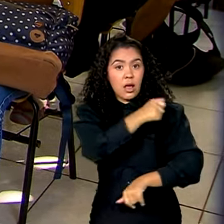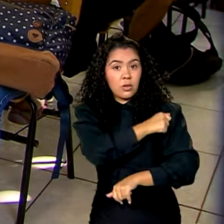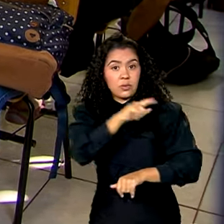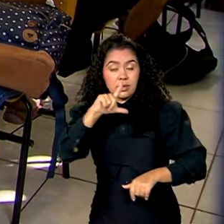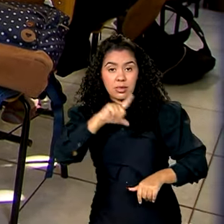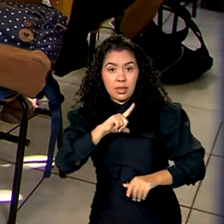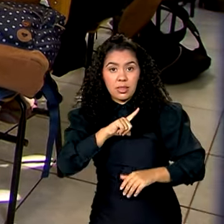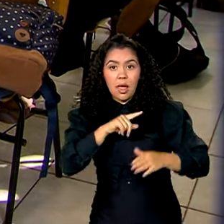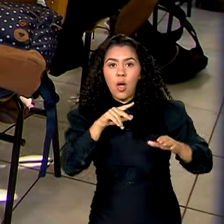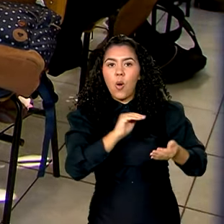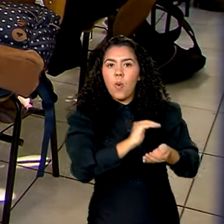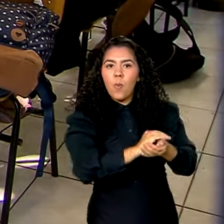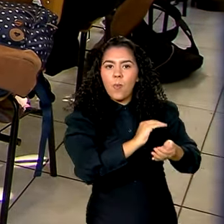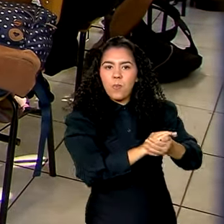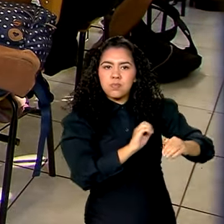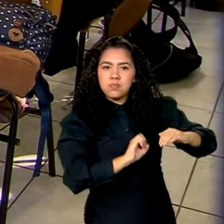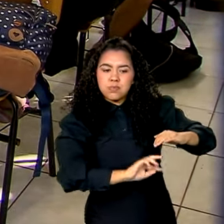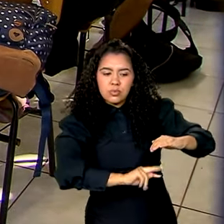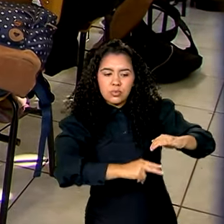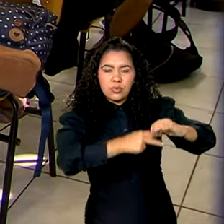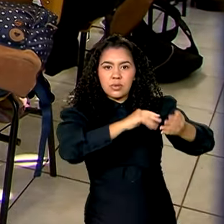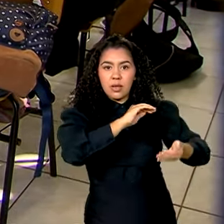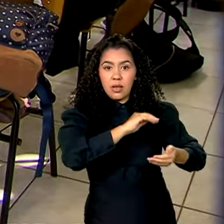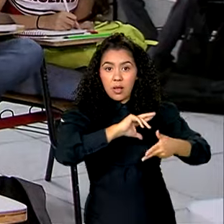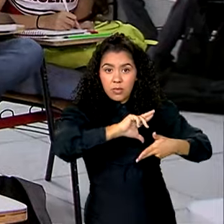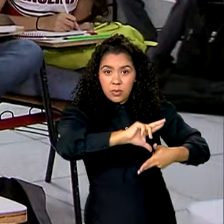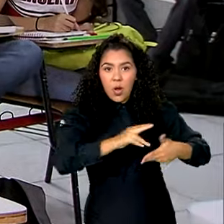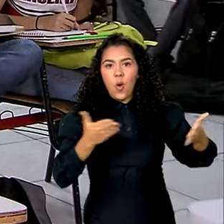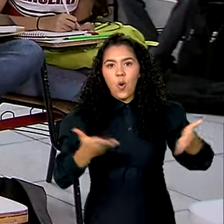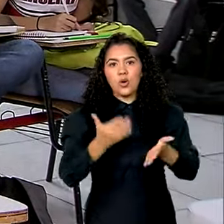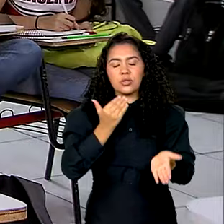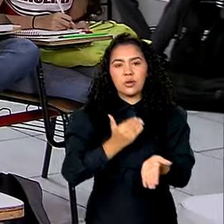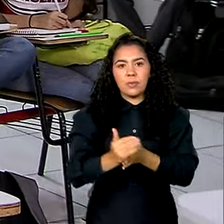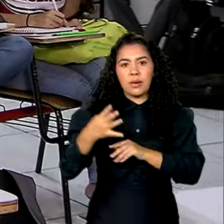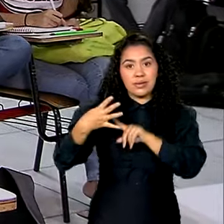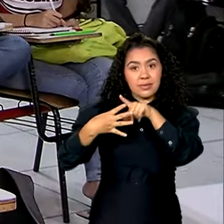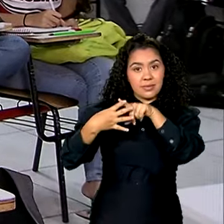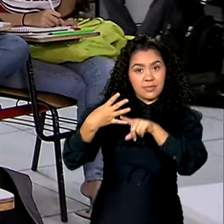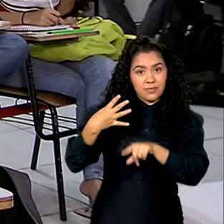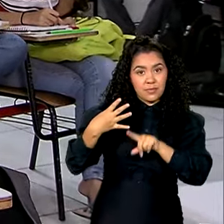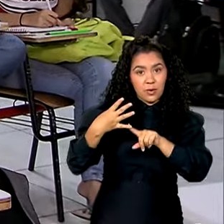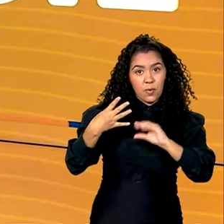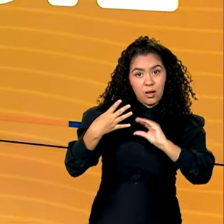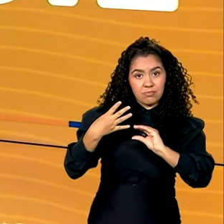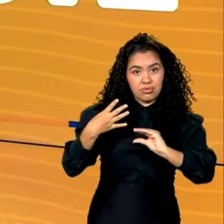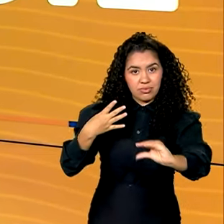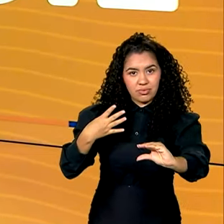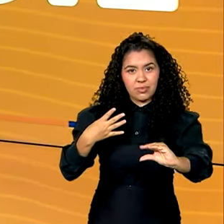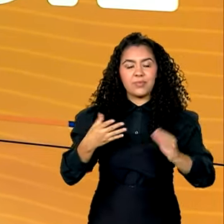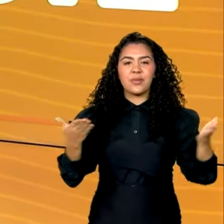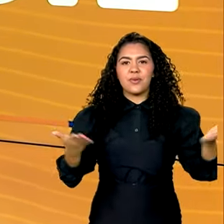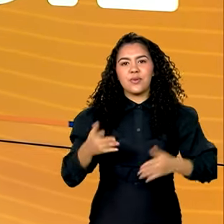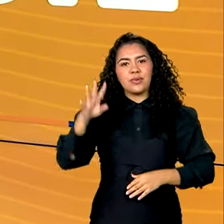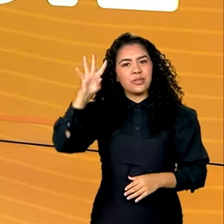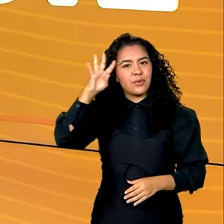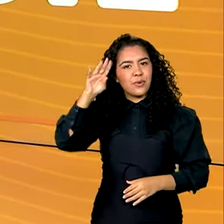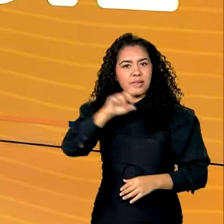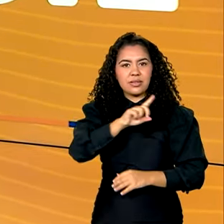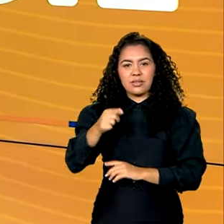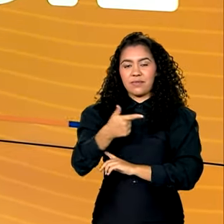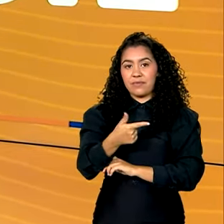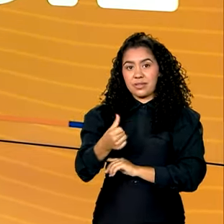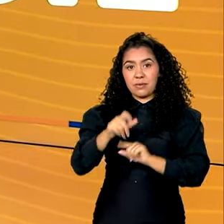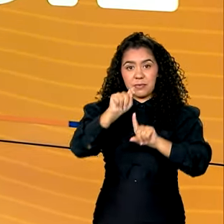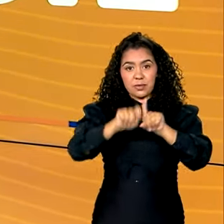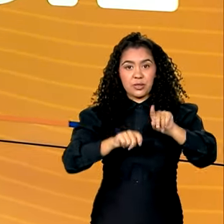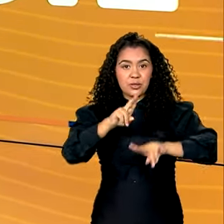do ensino médio, o Pé de Meia, começam a receber hoje a quarta parcela do benefício. Quarta-feira, 26 de